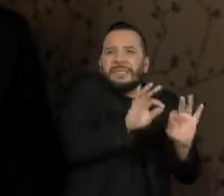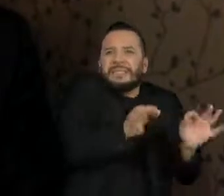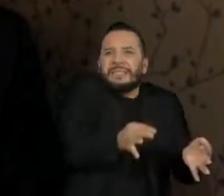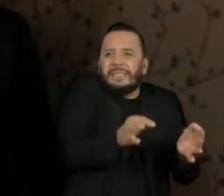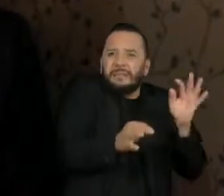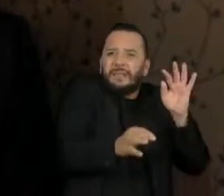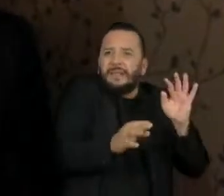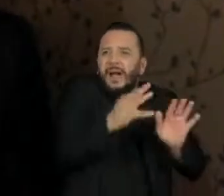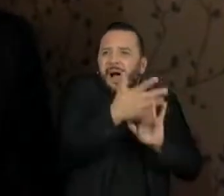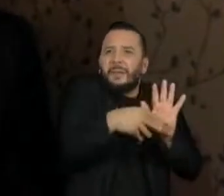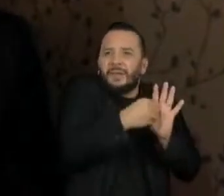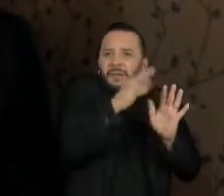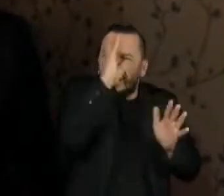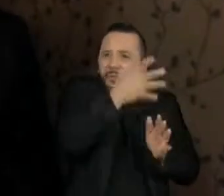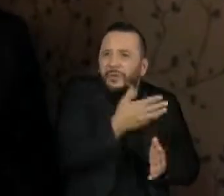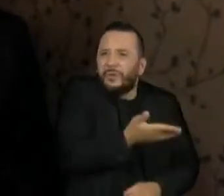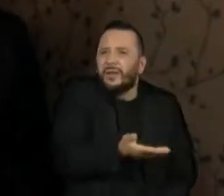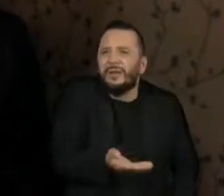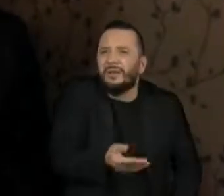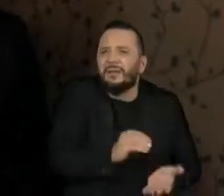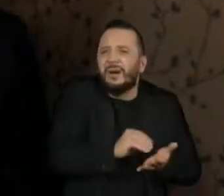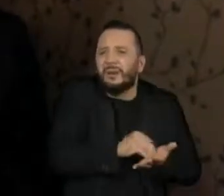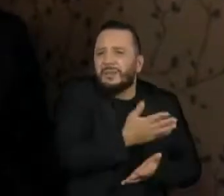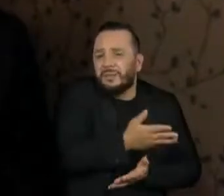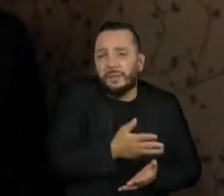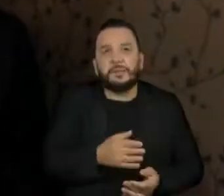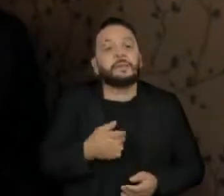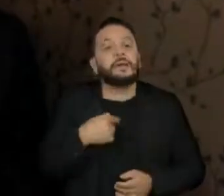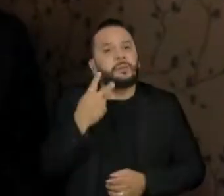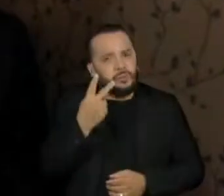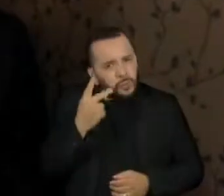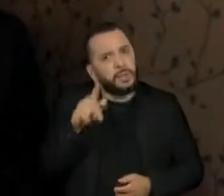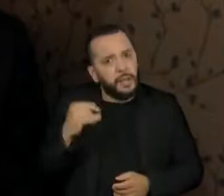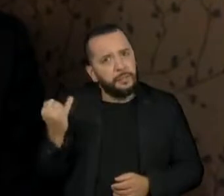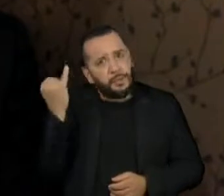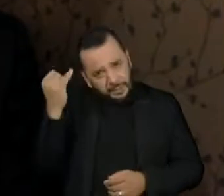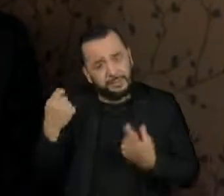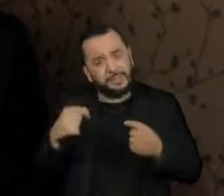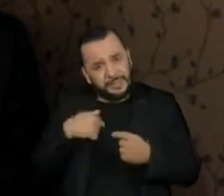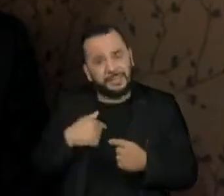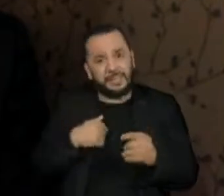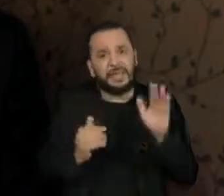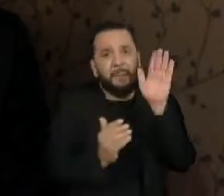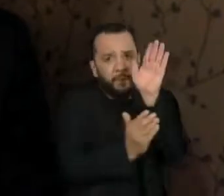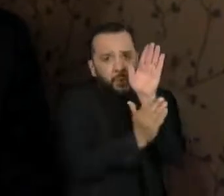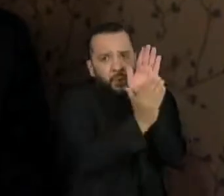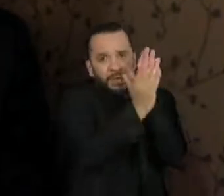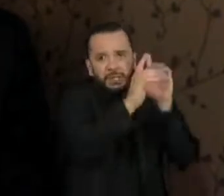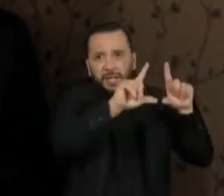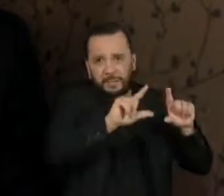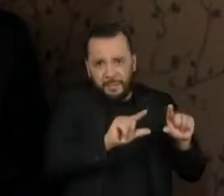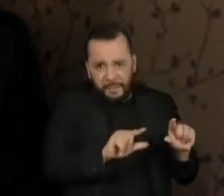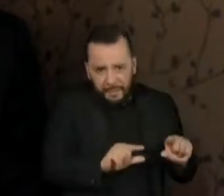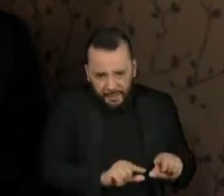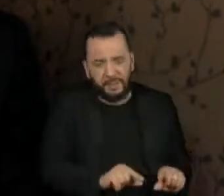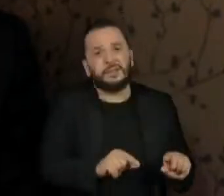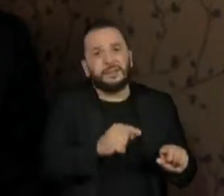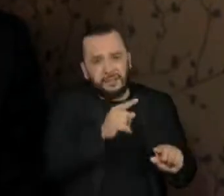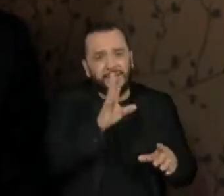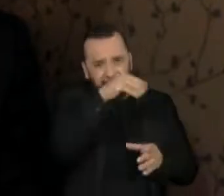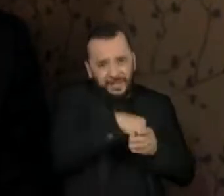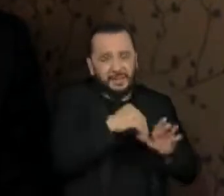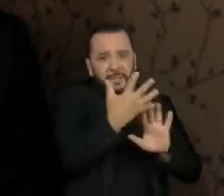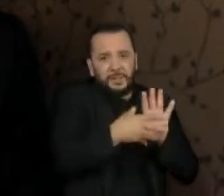Paulo, as duas coisas não são contraditórias, elas são paralelas. Nós precisamos desburocratizar os processos